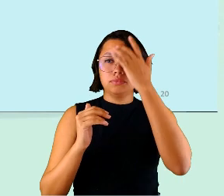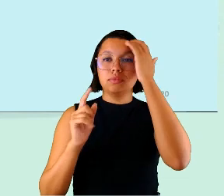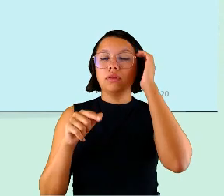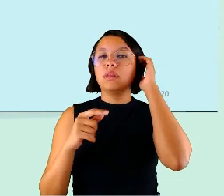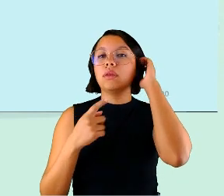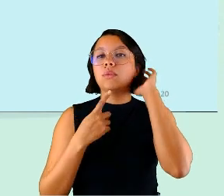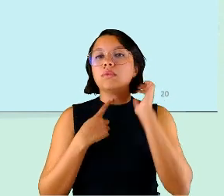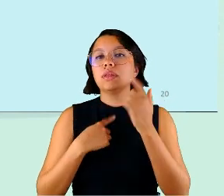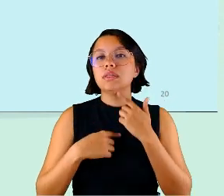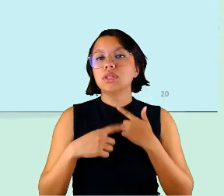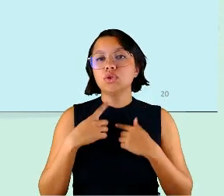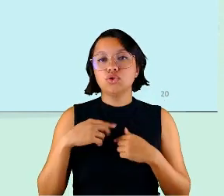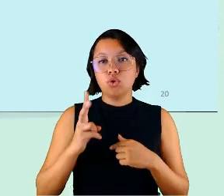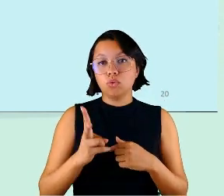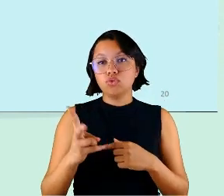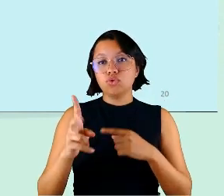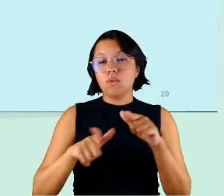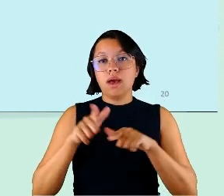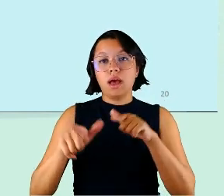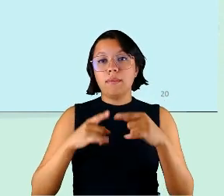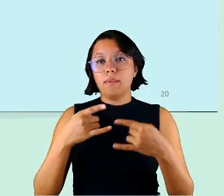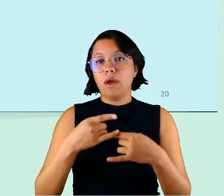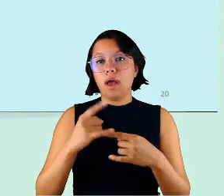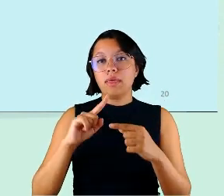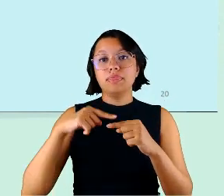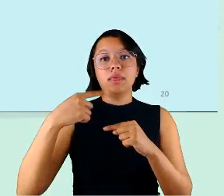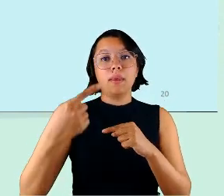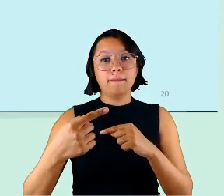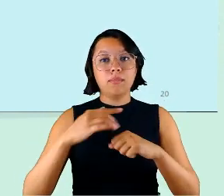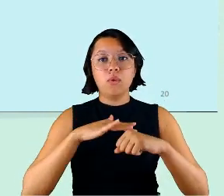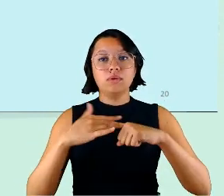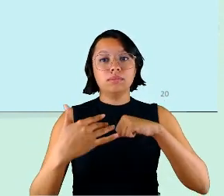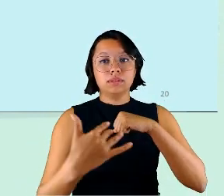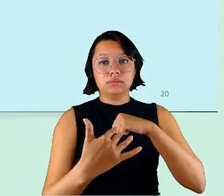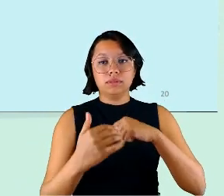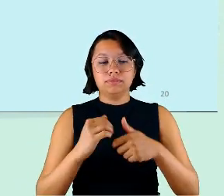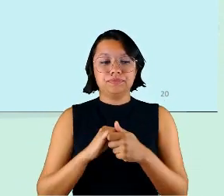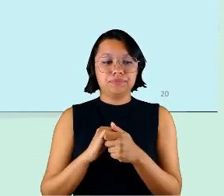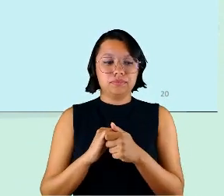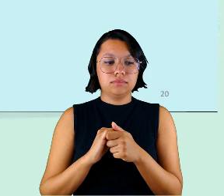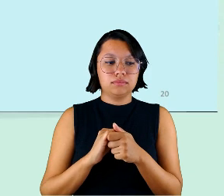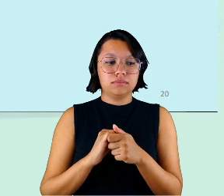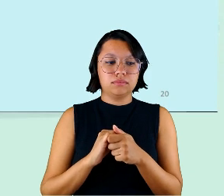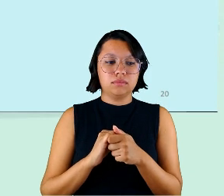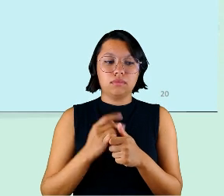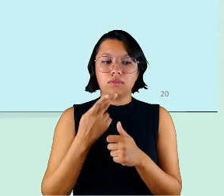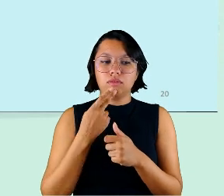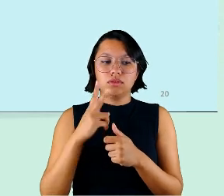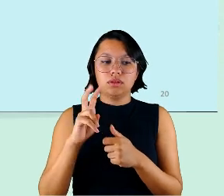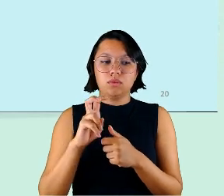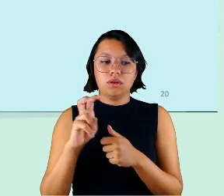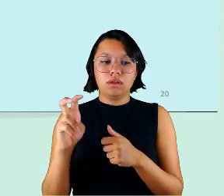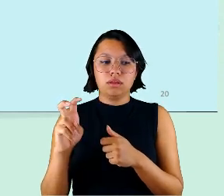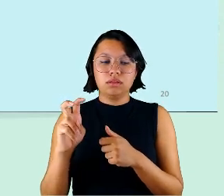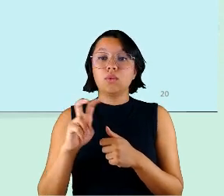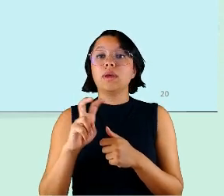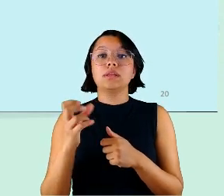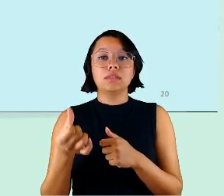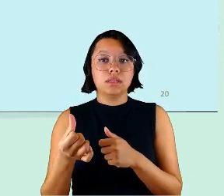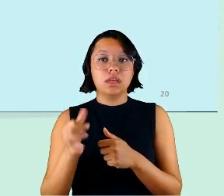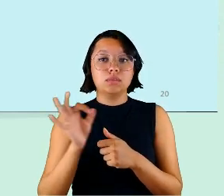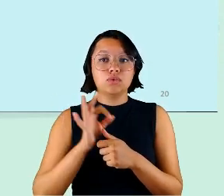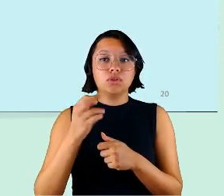desejo de continuar trabalhando remotamente após o enfrentamento à pandemia né aí vem 56%